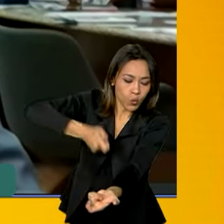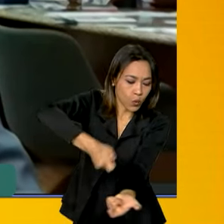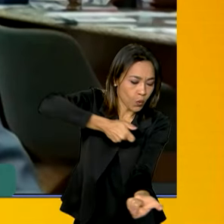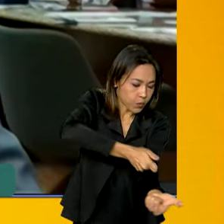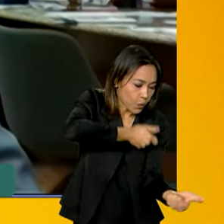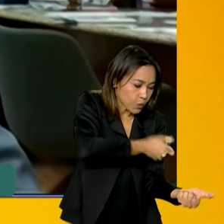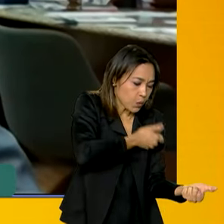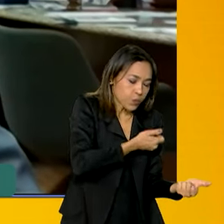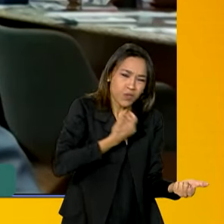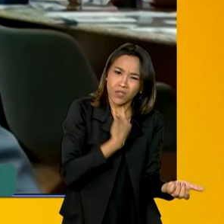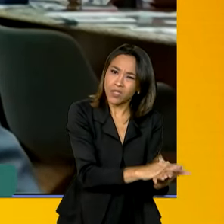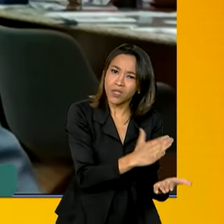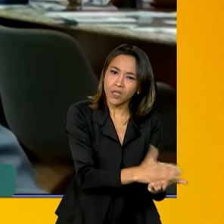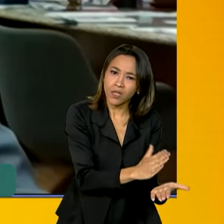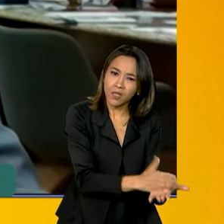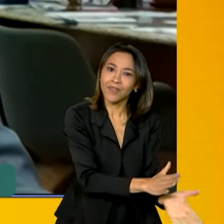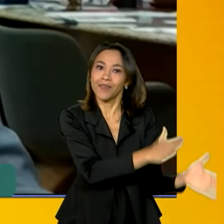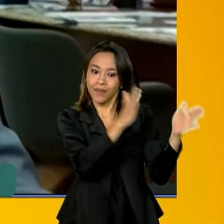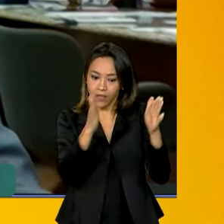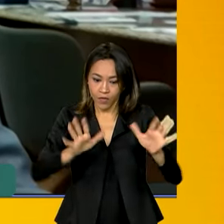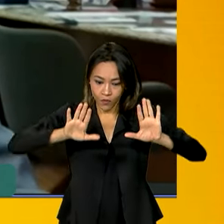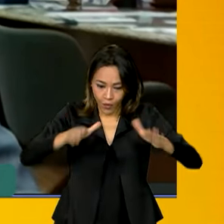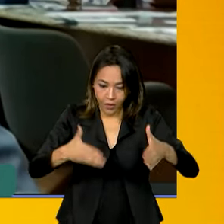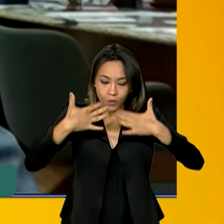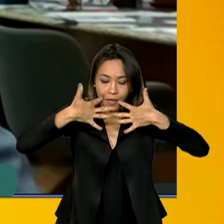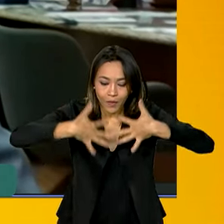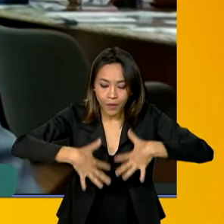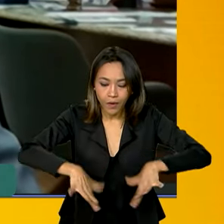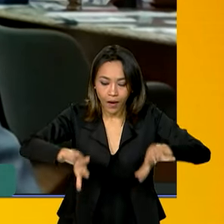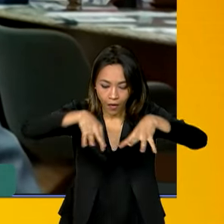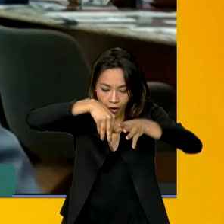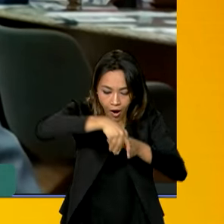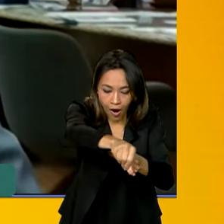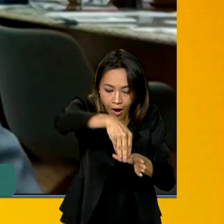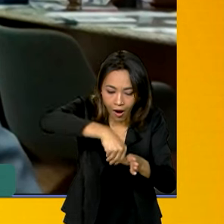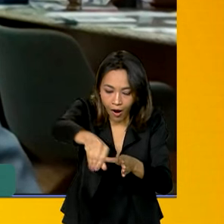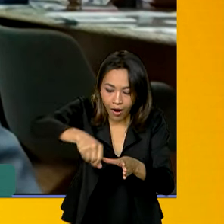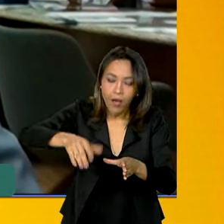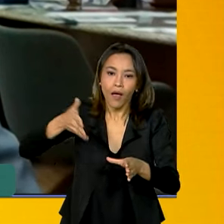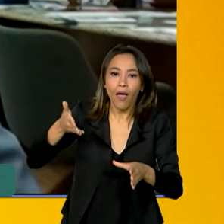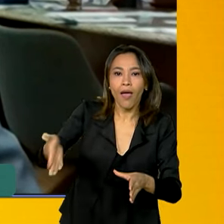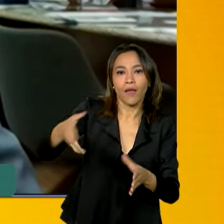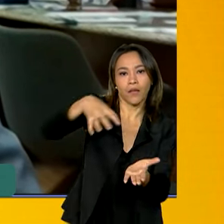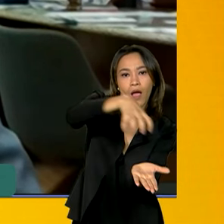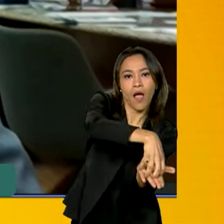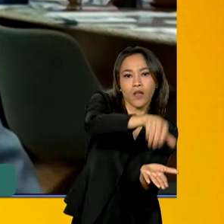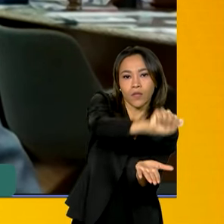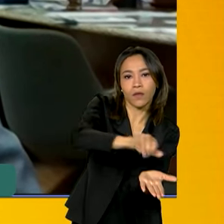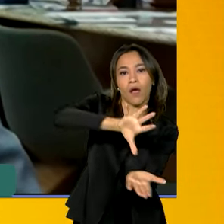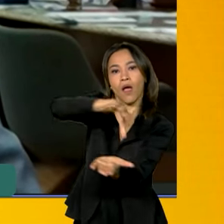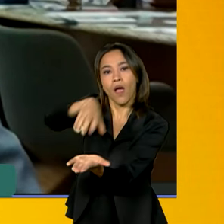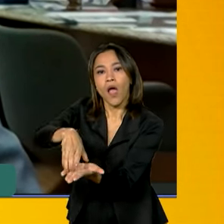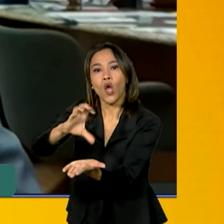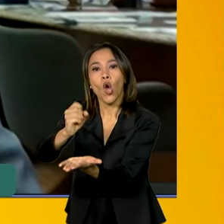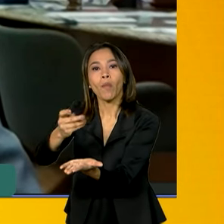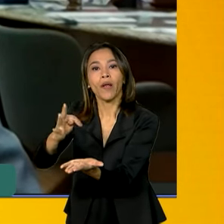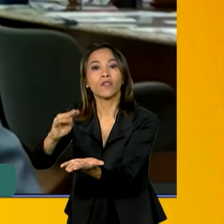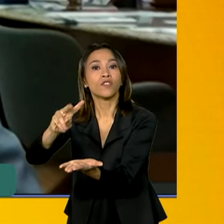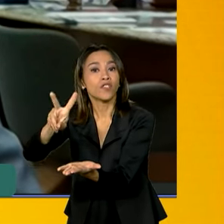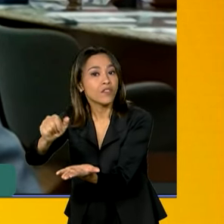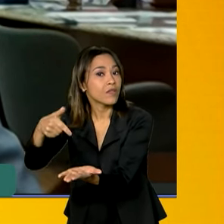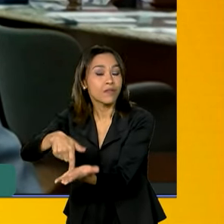bioinsumos, para uma agroecologia, nós entendemos que as cooperativas podem contribuir muito. Nós temos exemplos